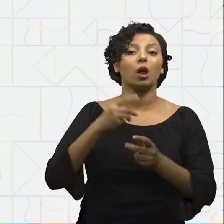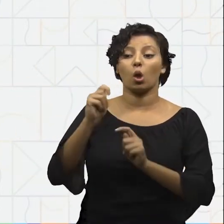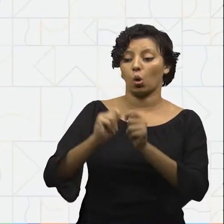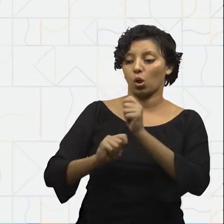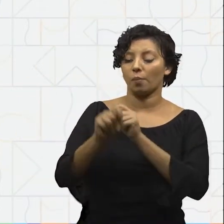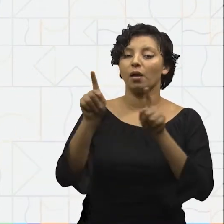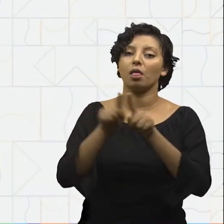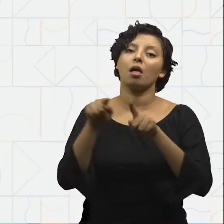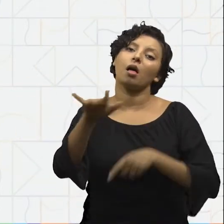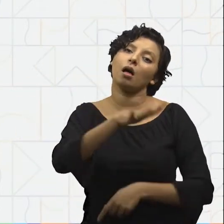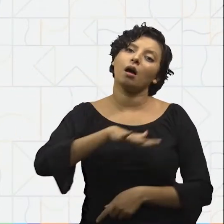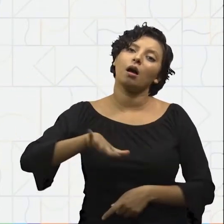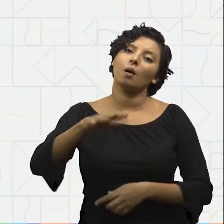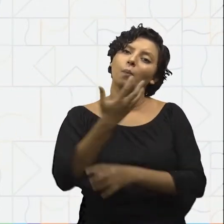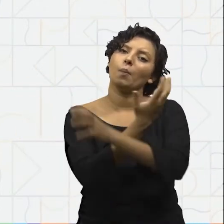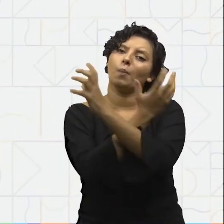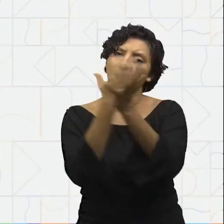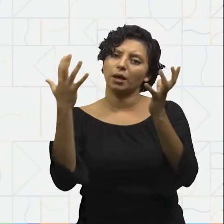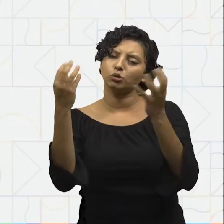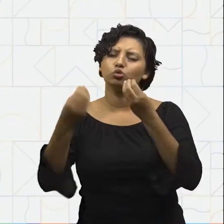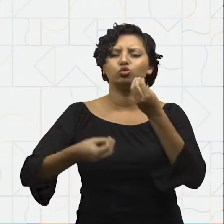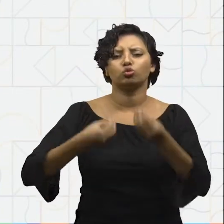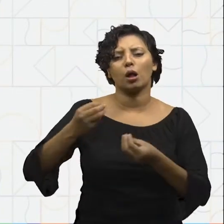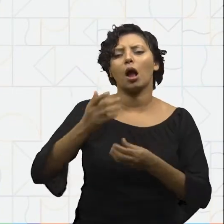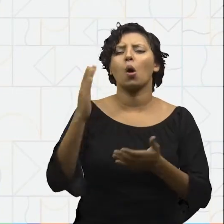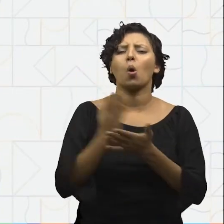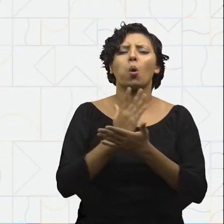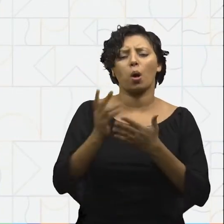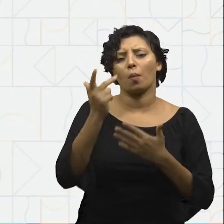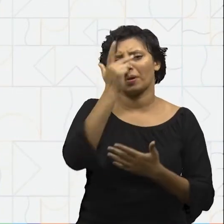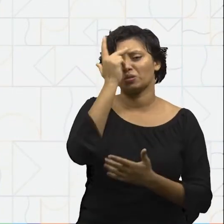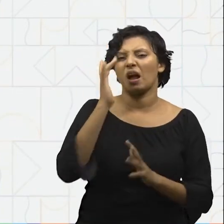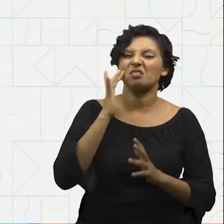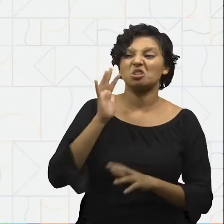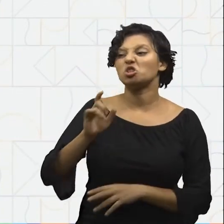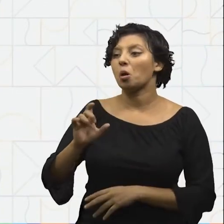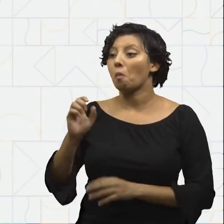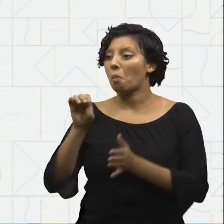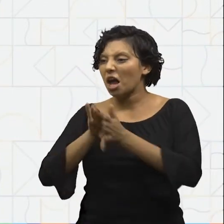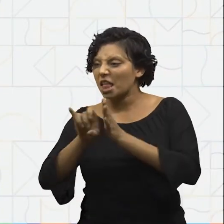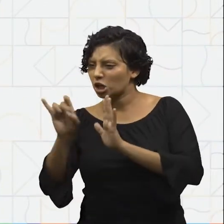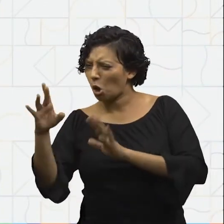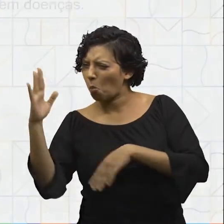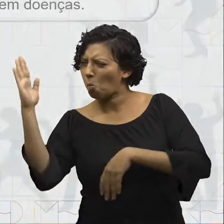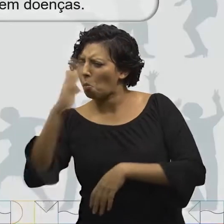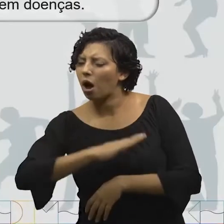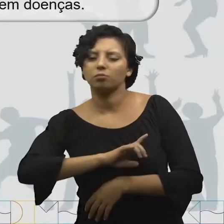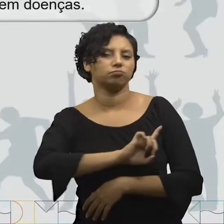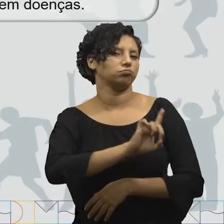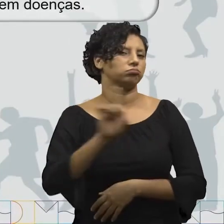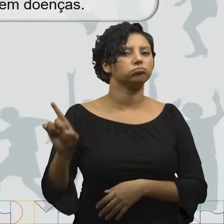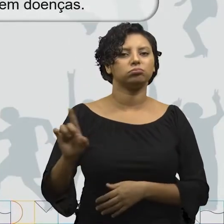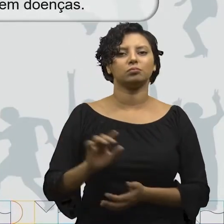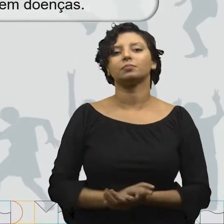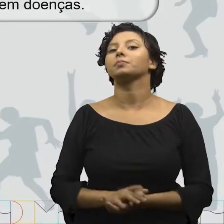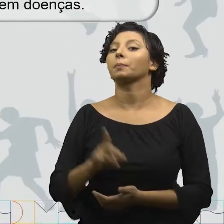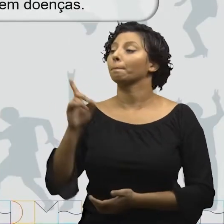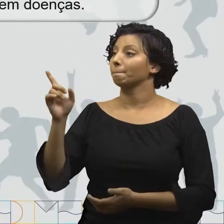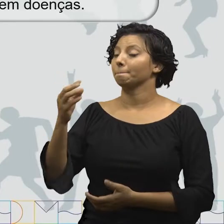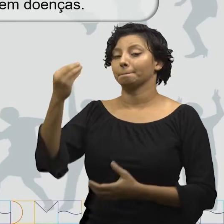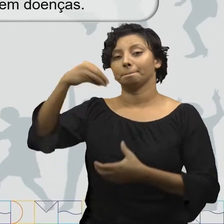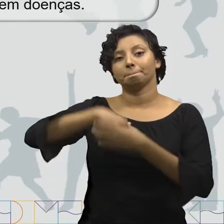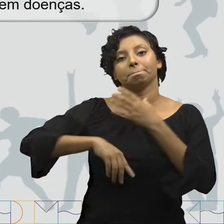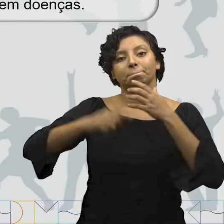disso? Muitas pessoas acham que as bactérias só fazem mal ao homem, Mas isso não é verdade. No corpo humano, as